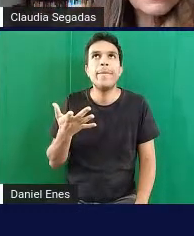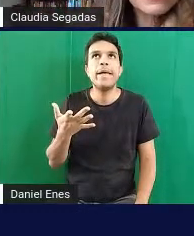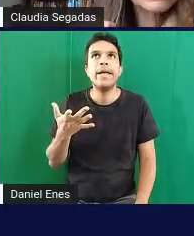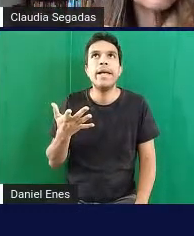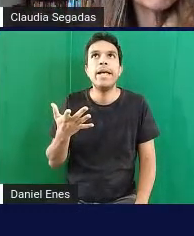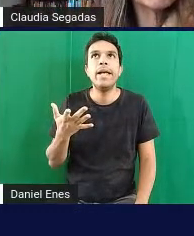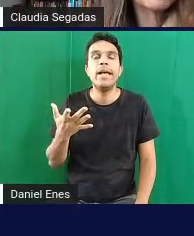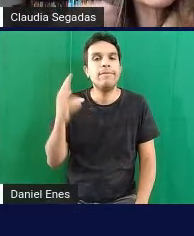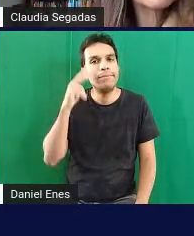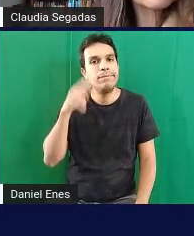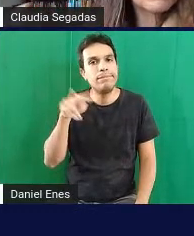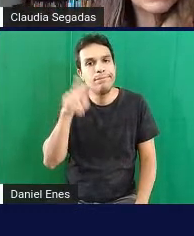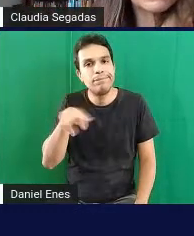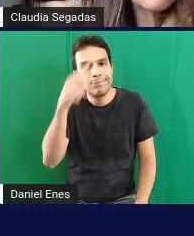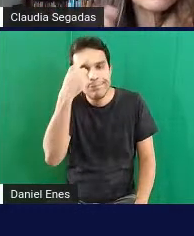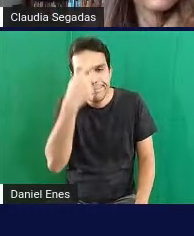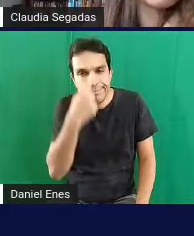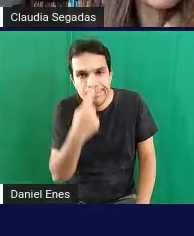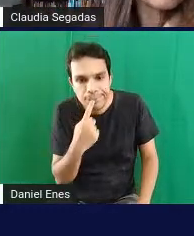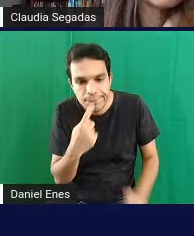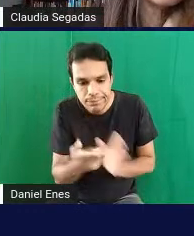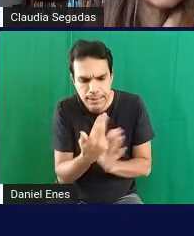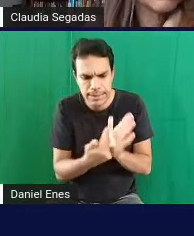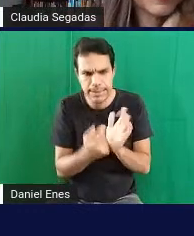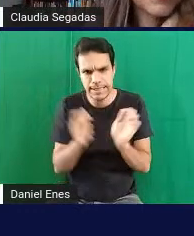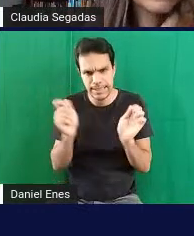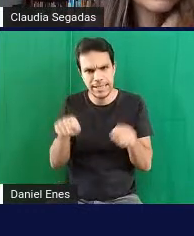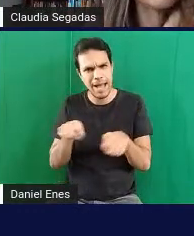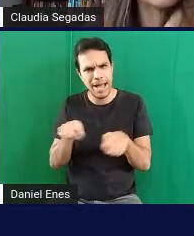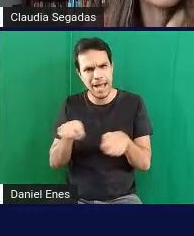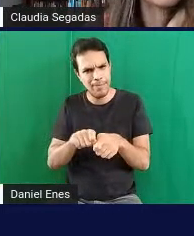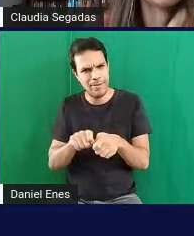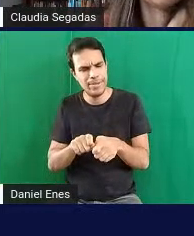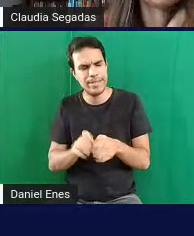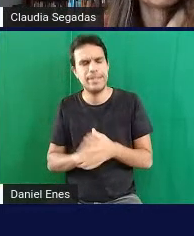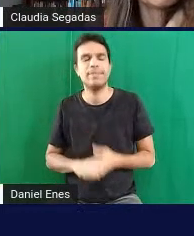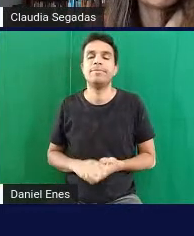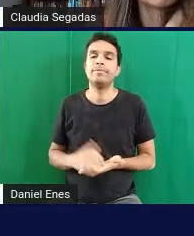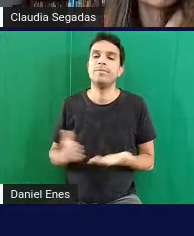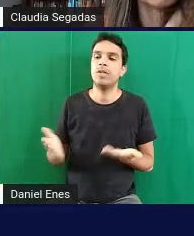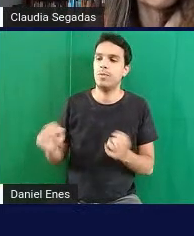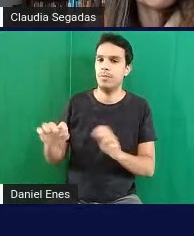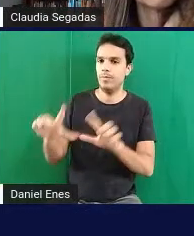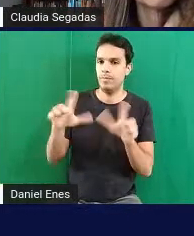visualizando o desenho possa também realizar então pode passar o próximo